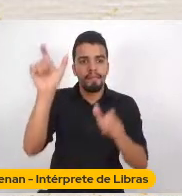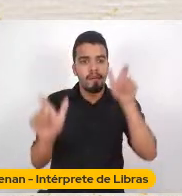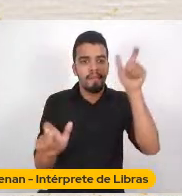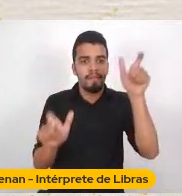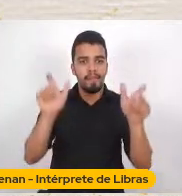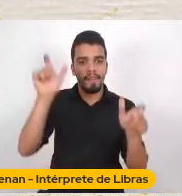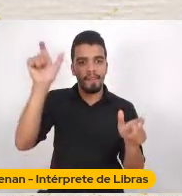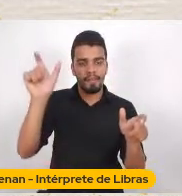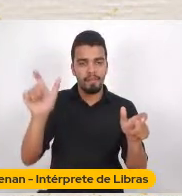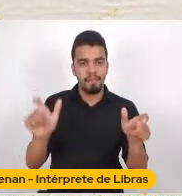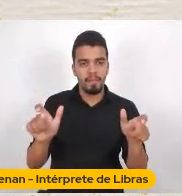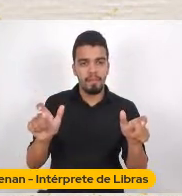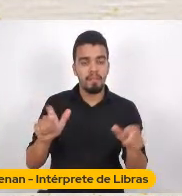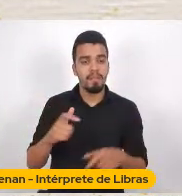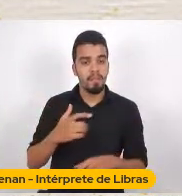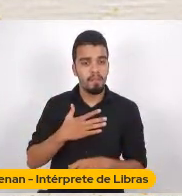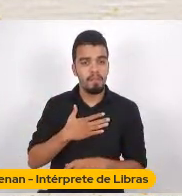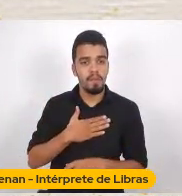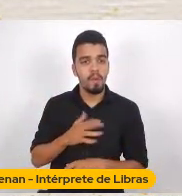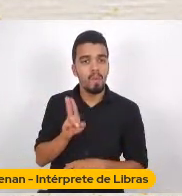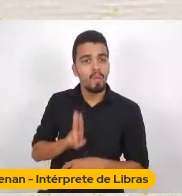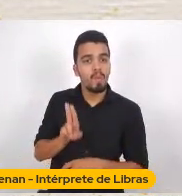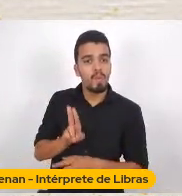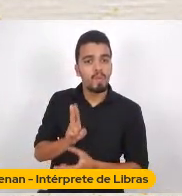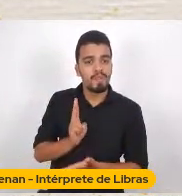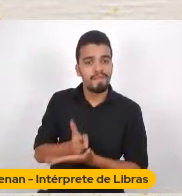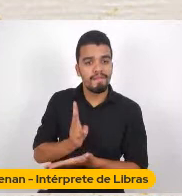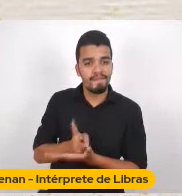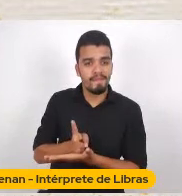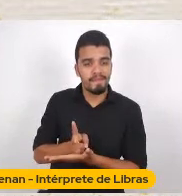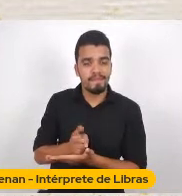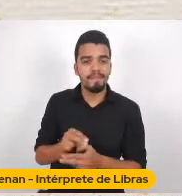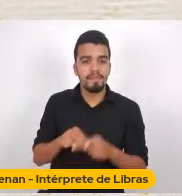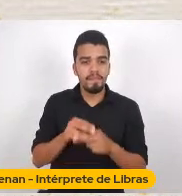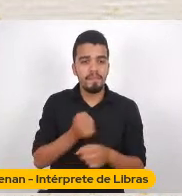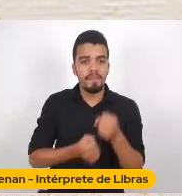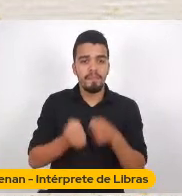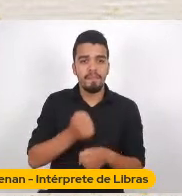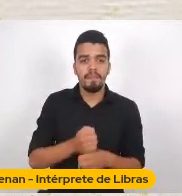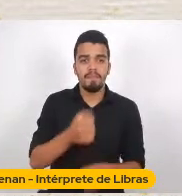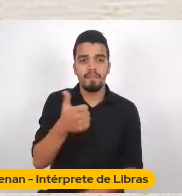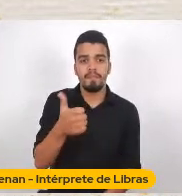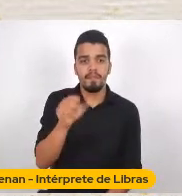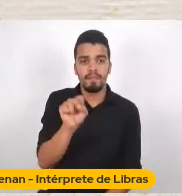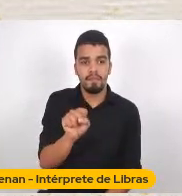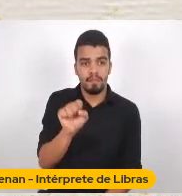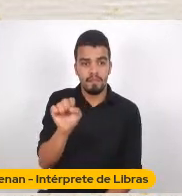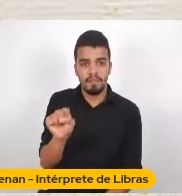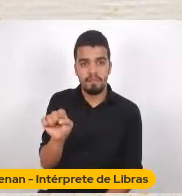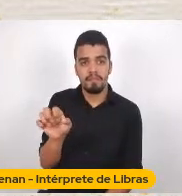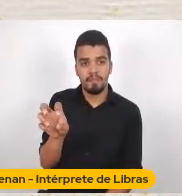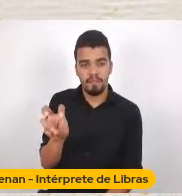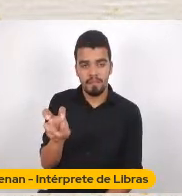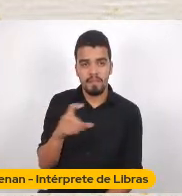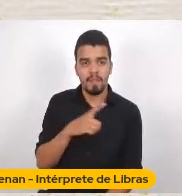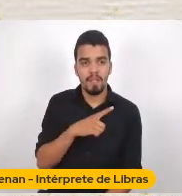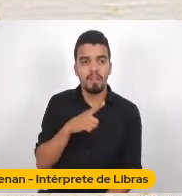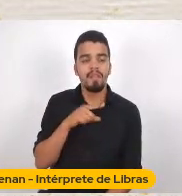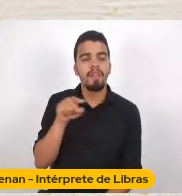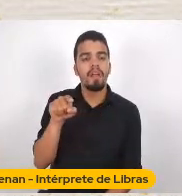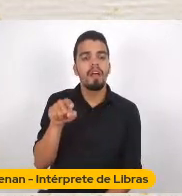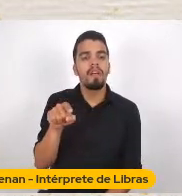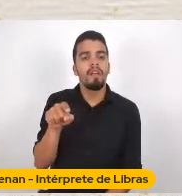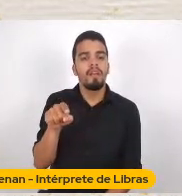consumo Não é à toa Que nós tivemos Em 1885 Em Berlim Em Berlim A